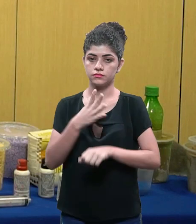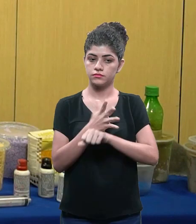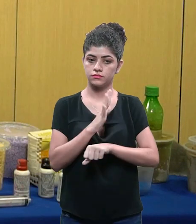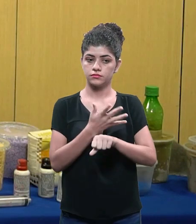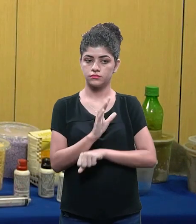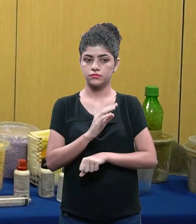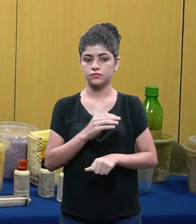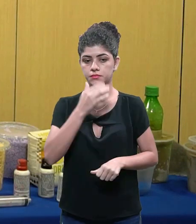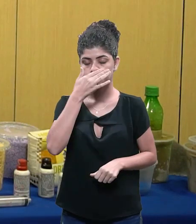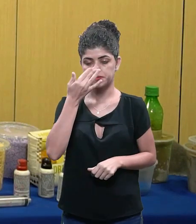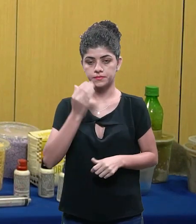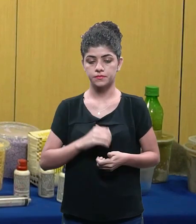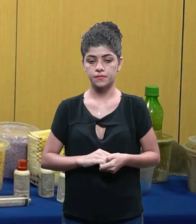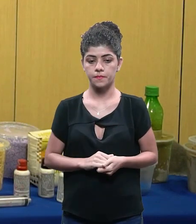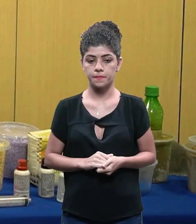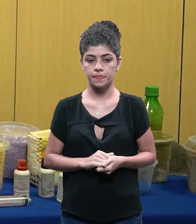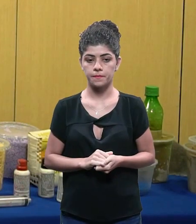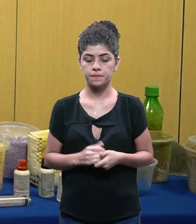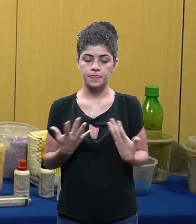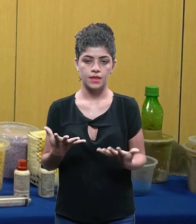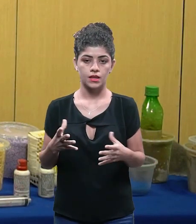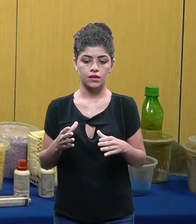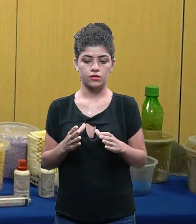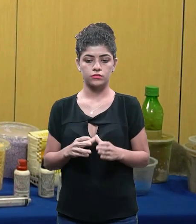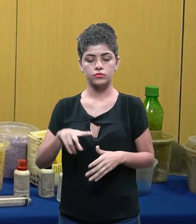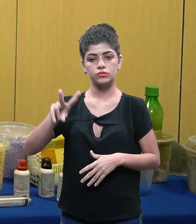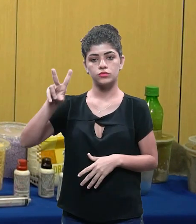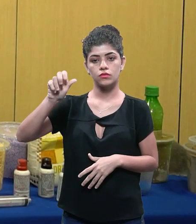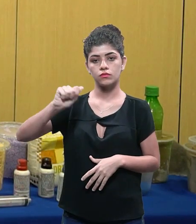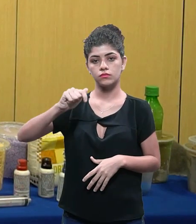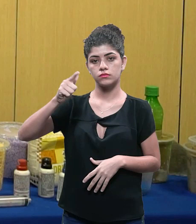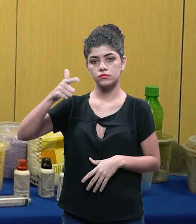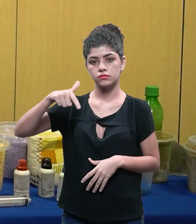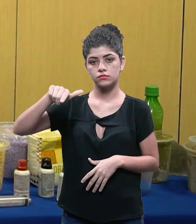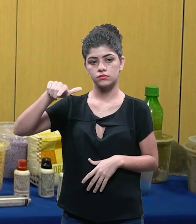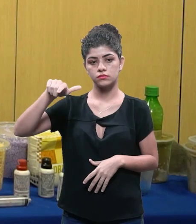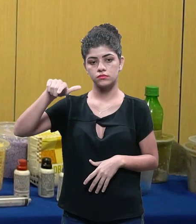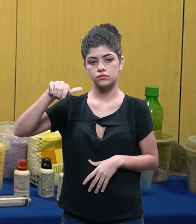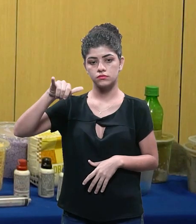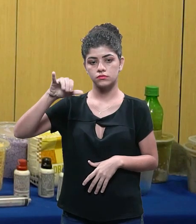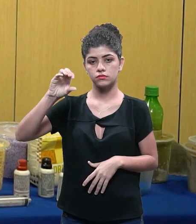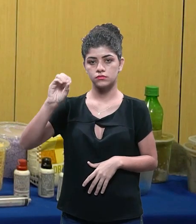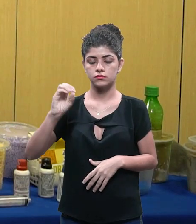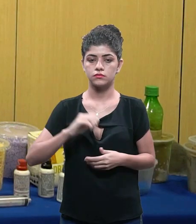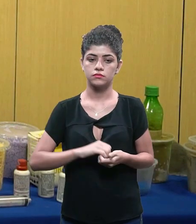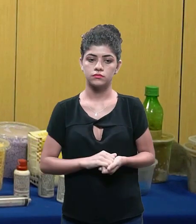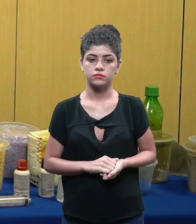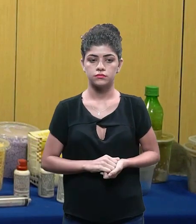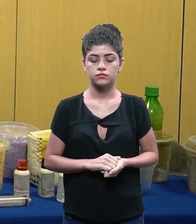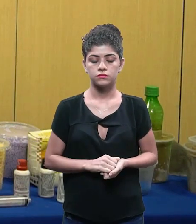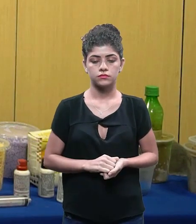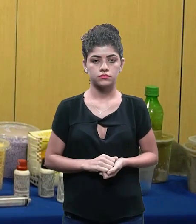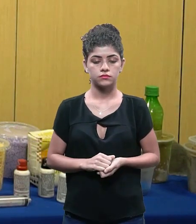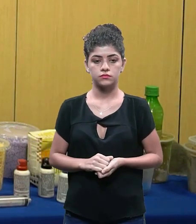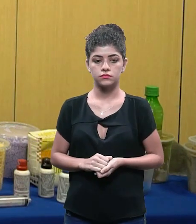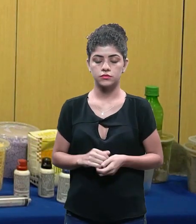requisito que realmente vocês vão praticar isso em casa então esse aqui é pra fazer um vaso o eu preciso pra fazer um vaso? eu vou fazer a